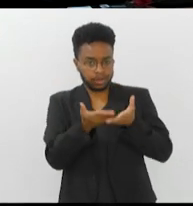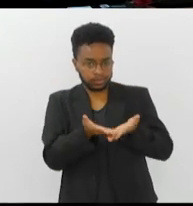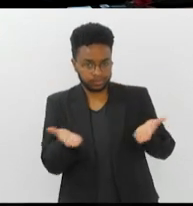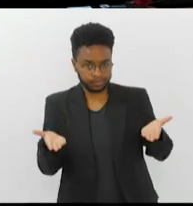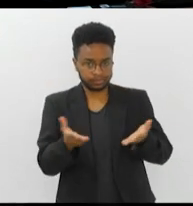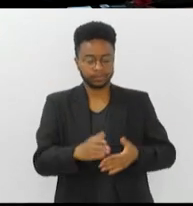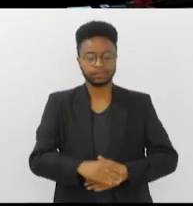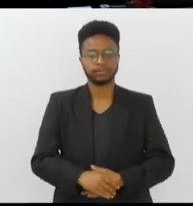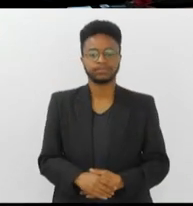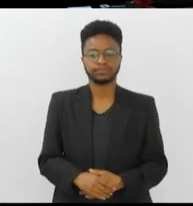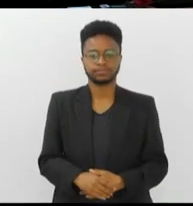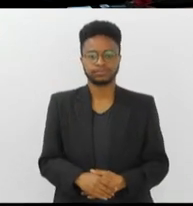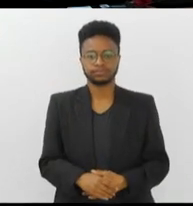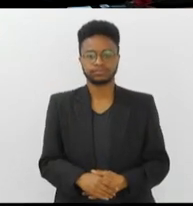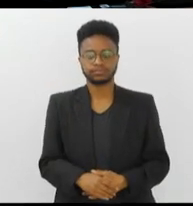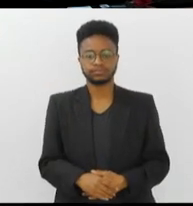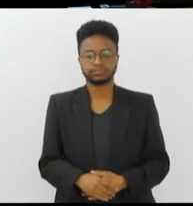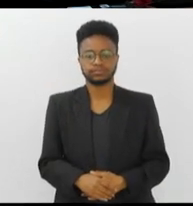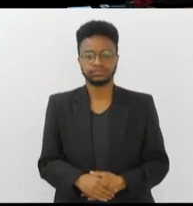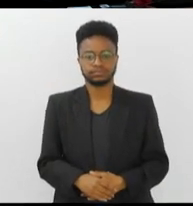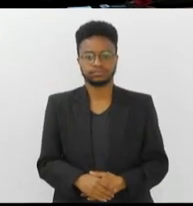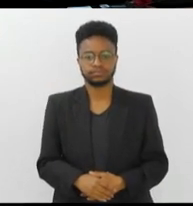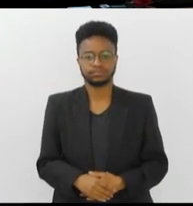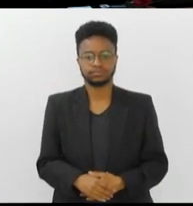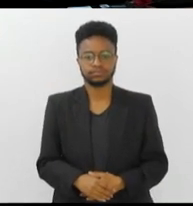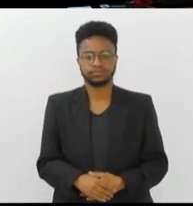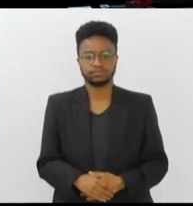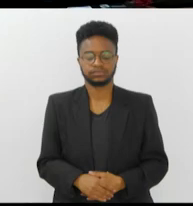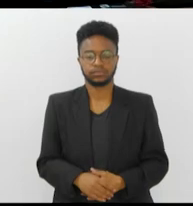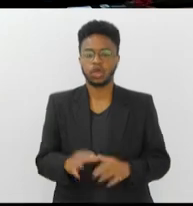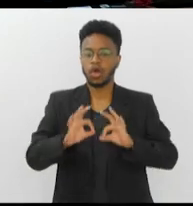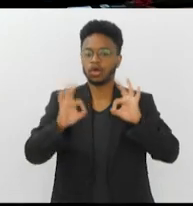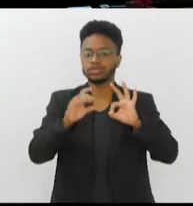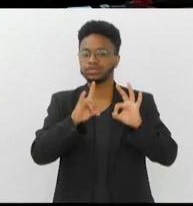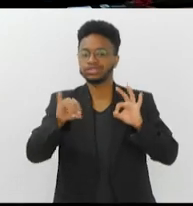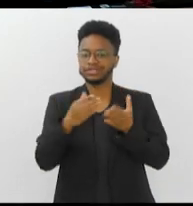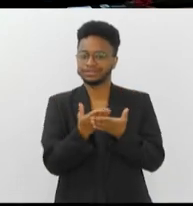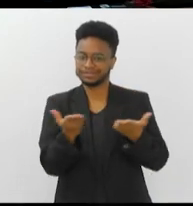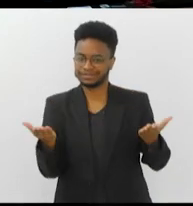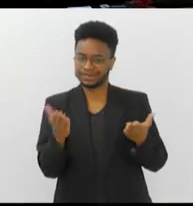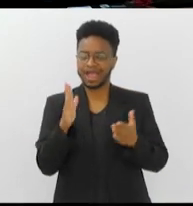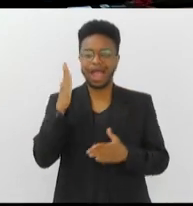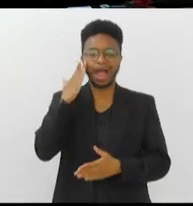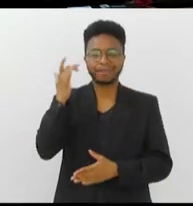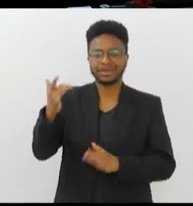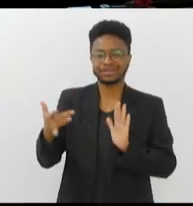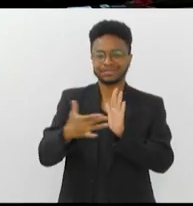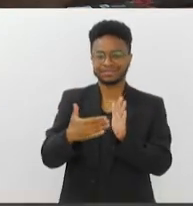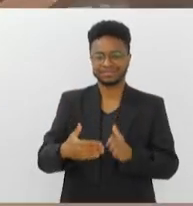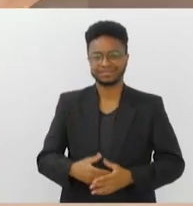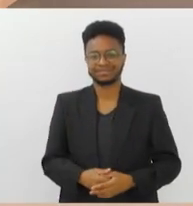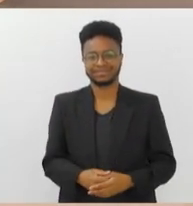.alerje.rj.gov.br Um ótimo dia para você e até amanhã.